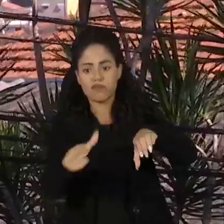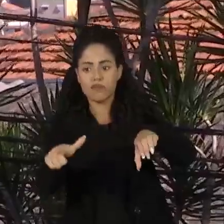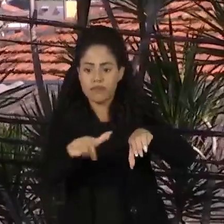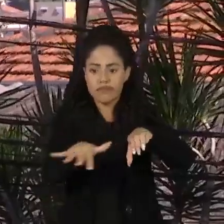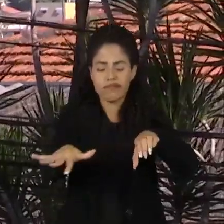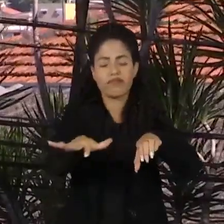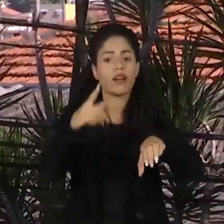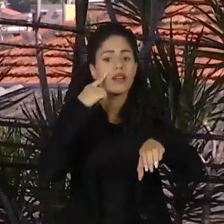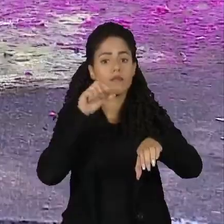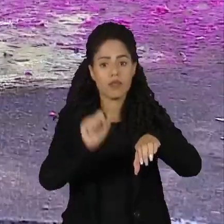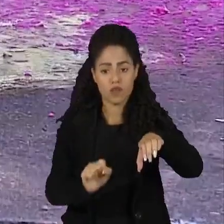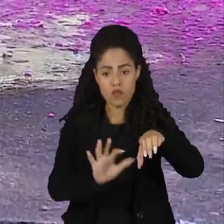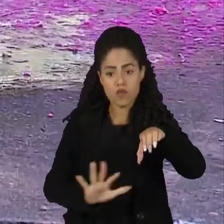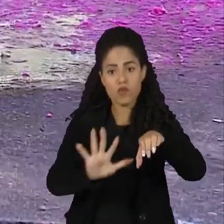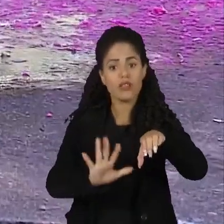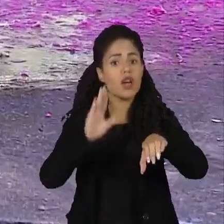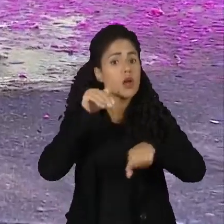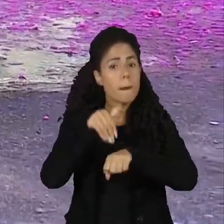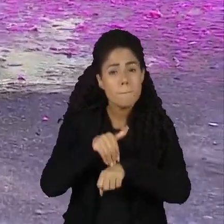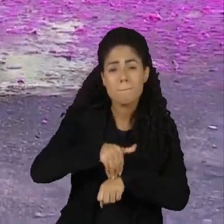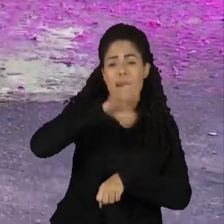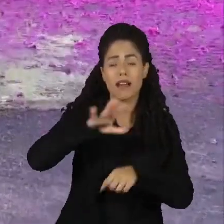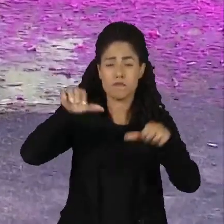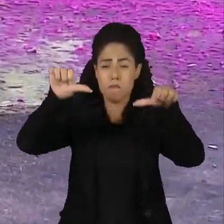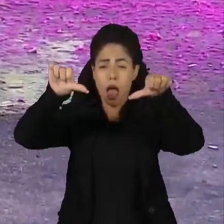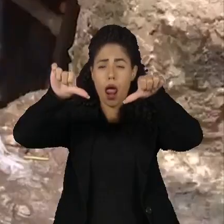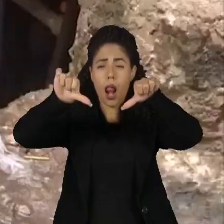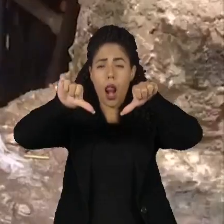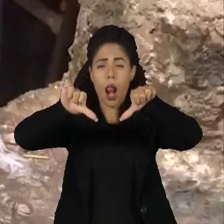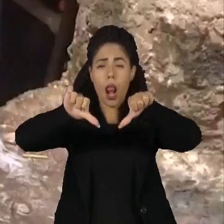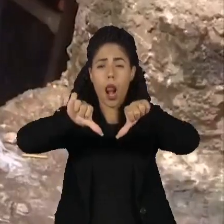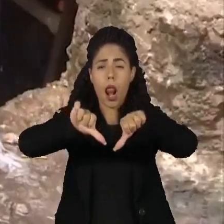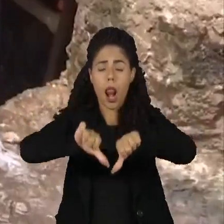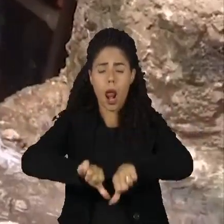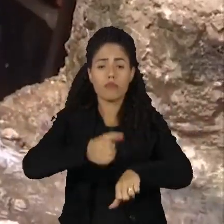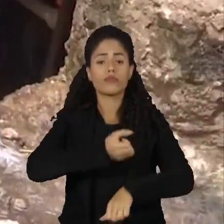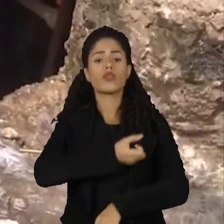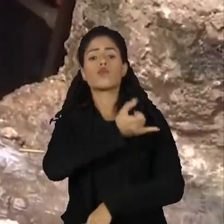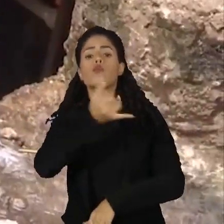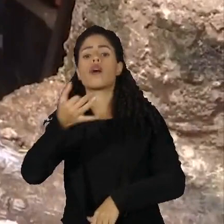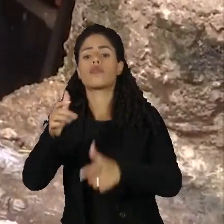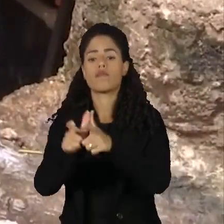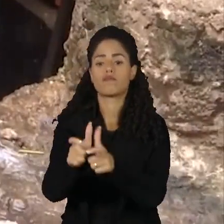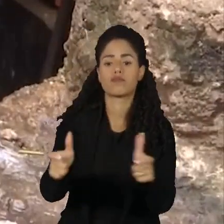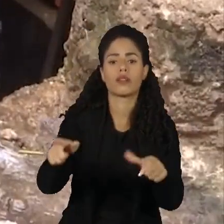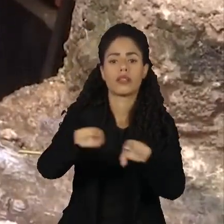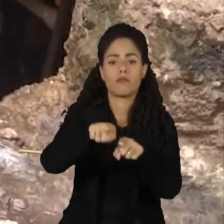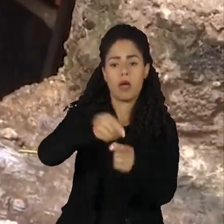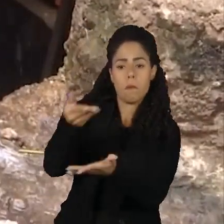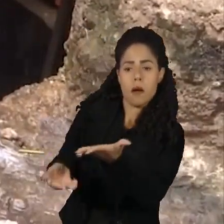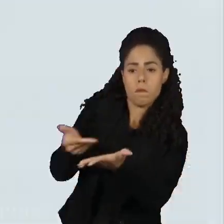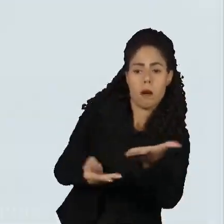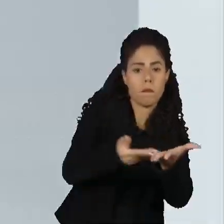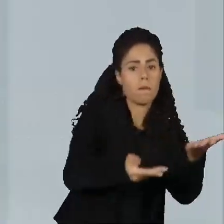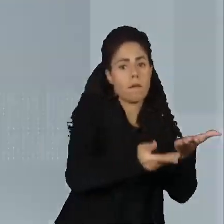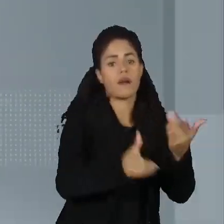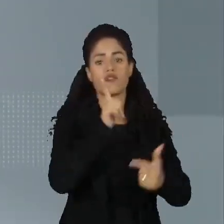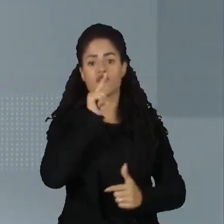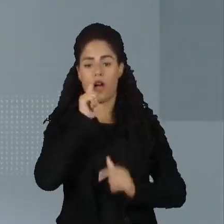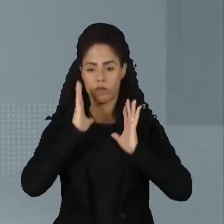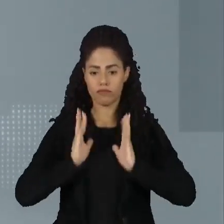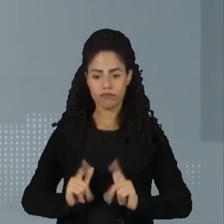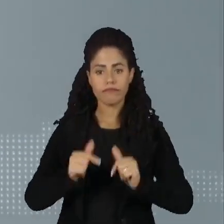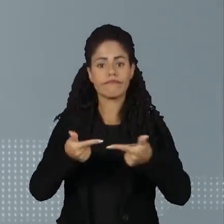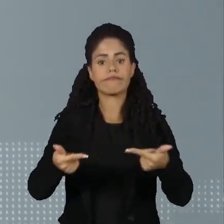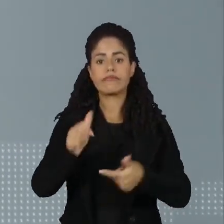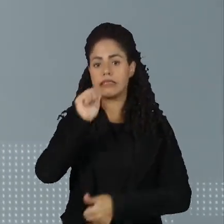O Sudeste é o local que mais apresentou piora nos números e teve o maior aumento de perda de água potável. Outro